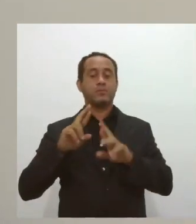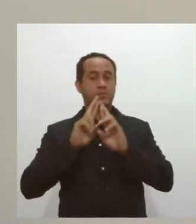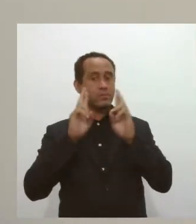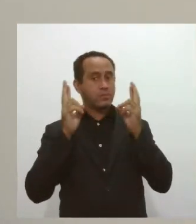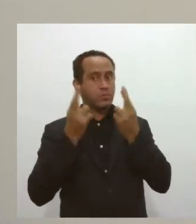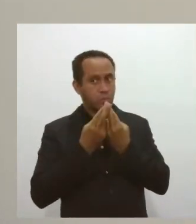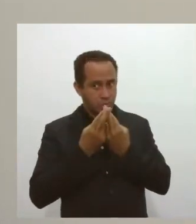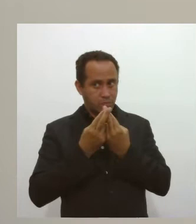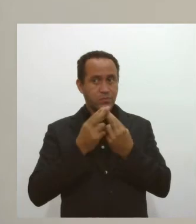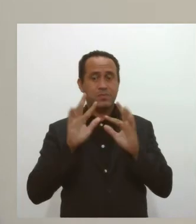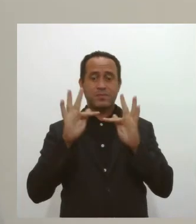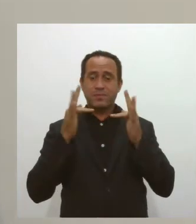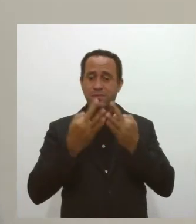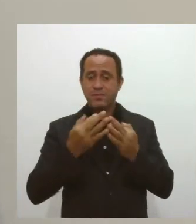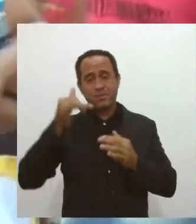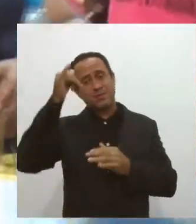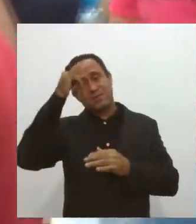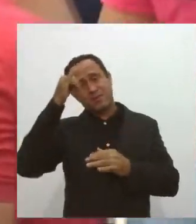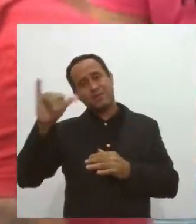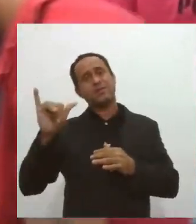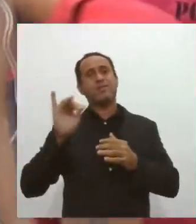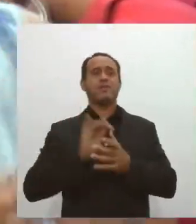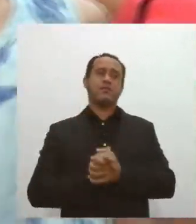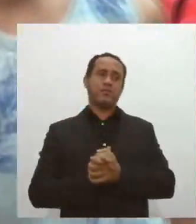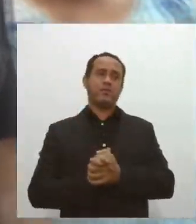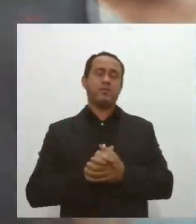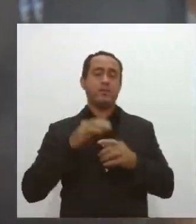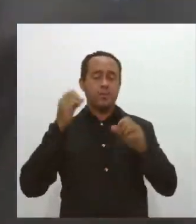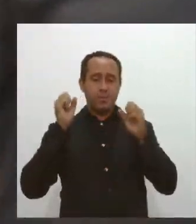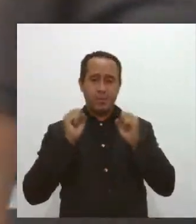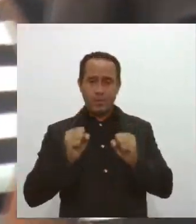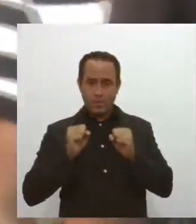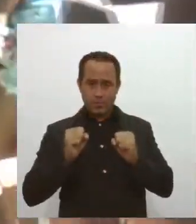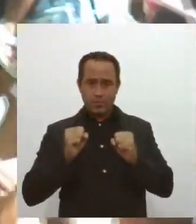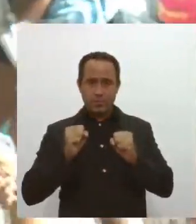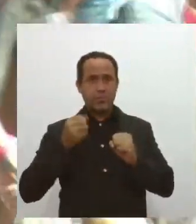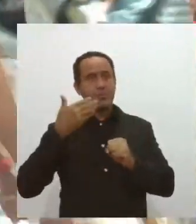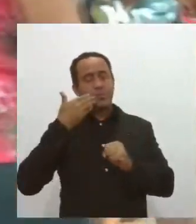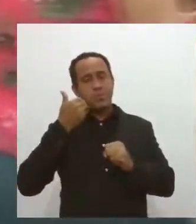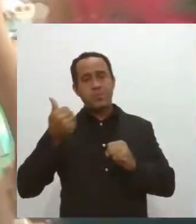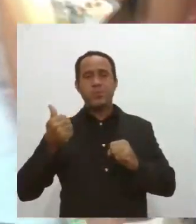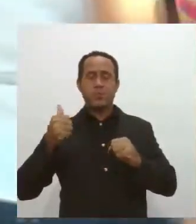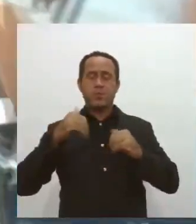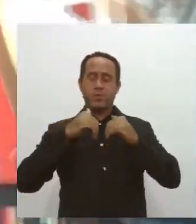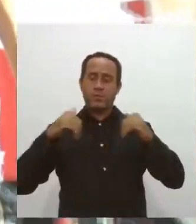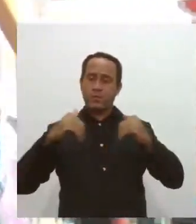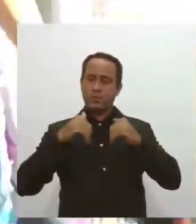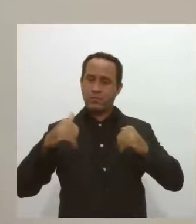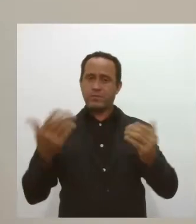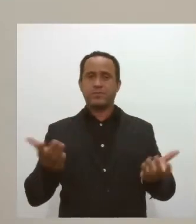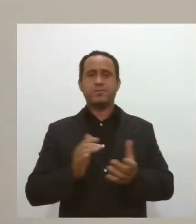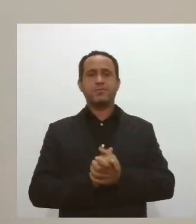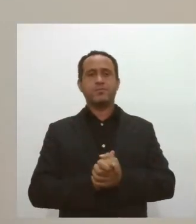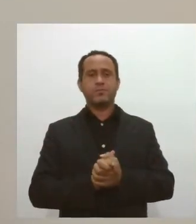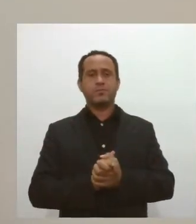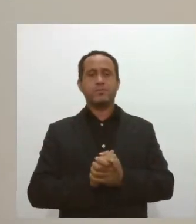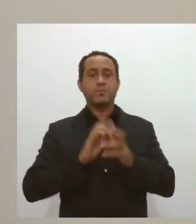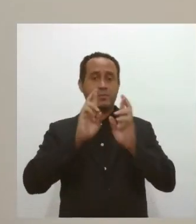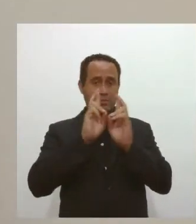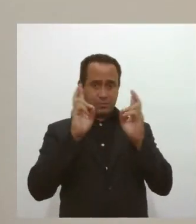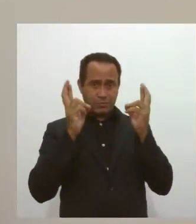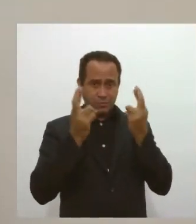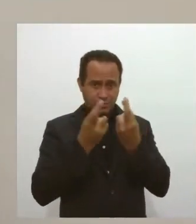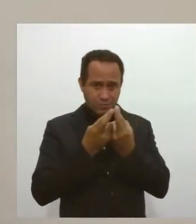familiares devem ser evitadas na tentativa de se criar um melhor nível de isolamento social. Reuniões